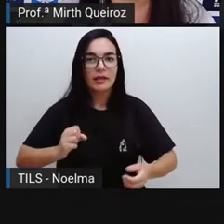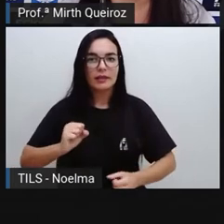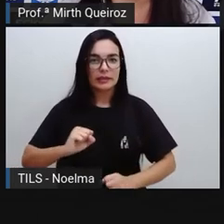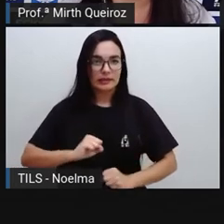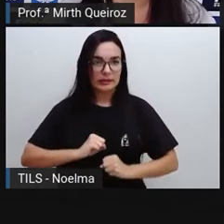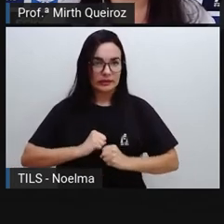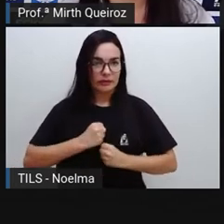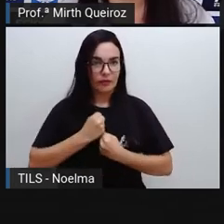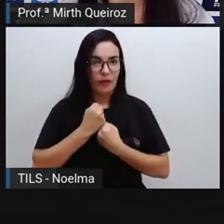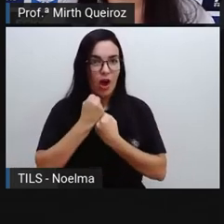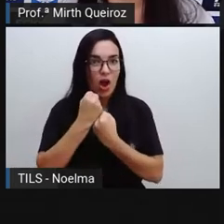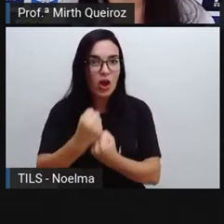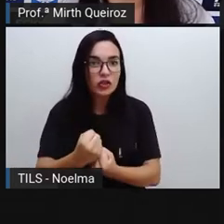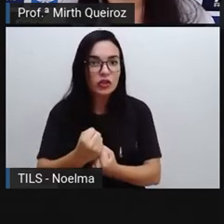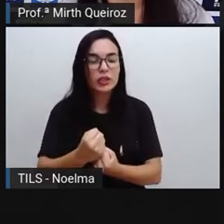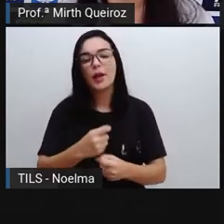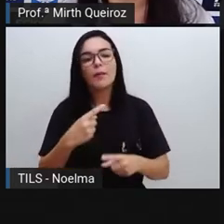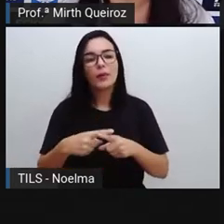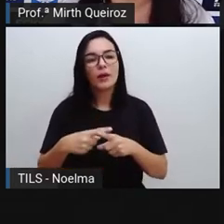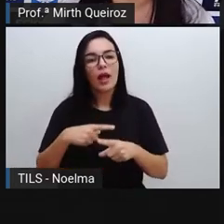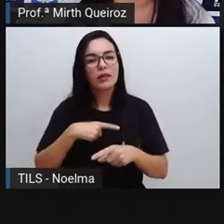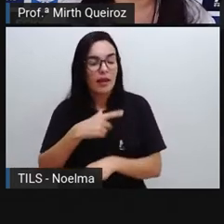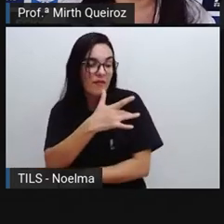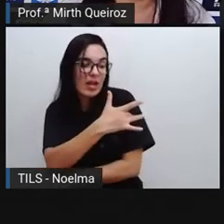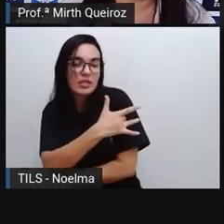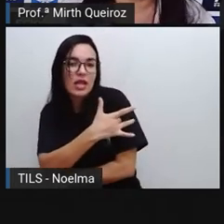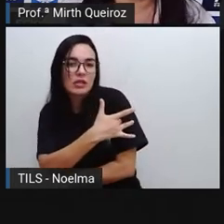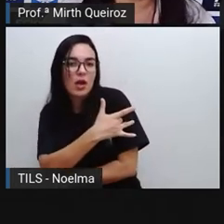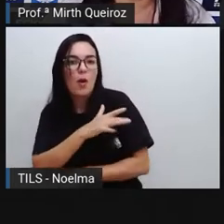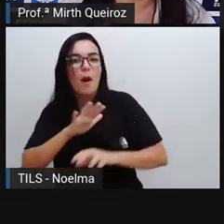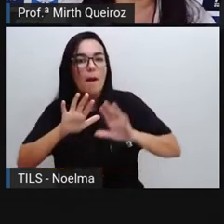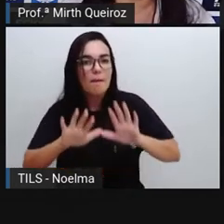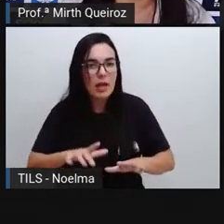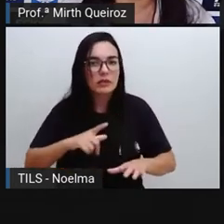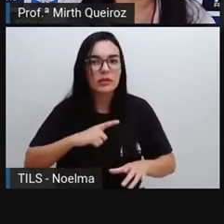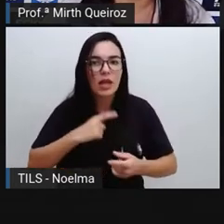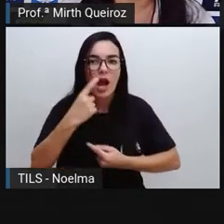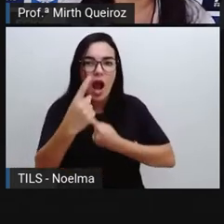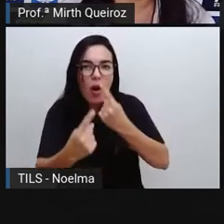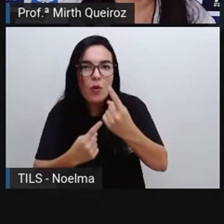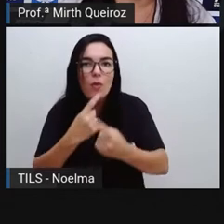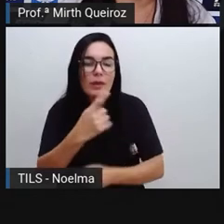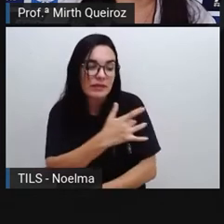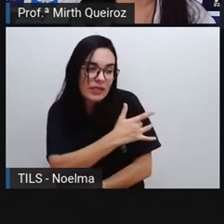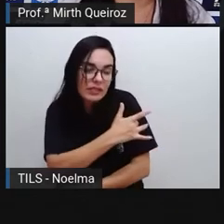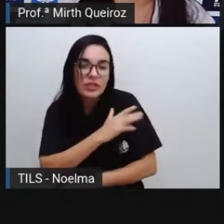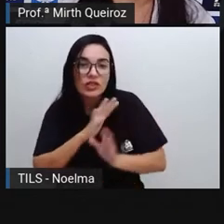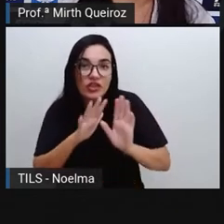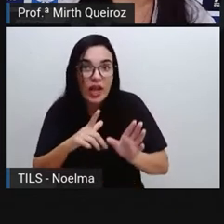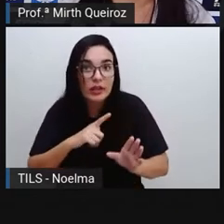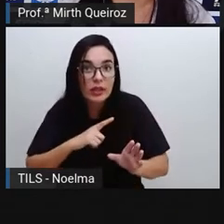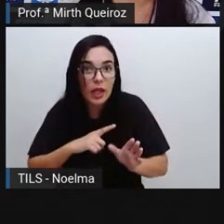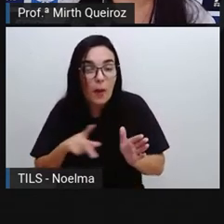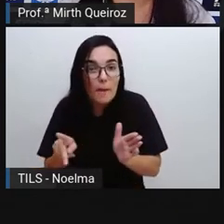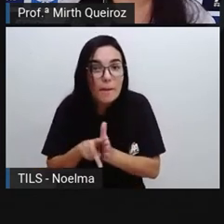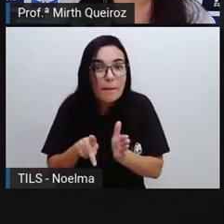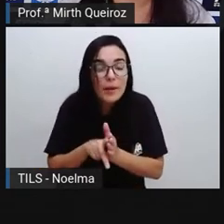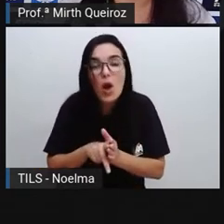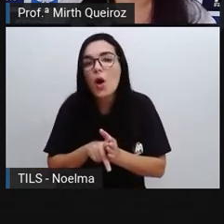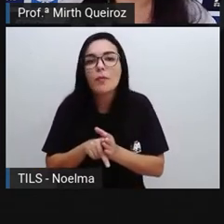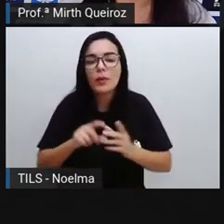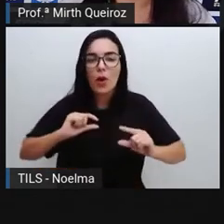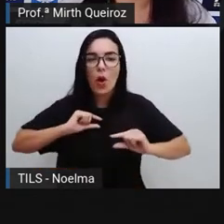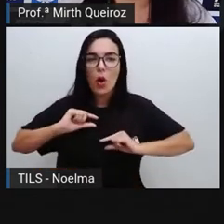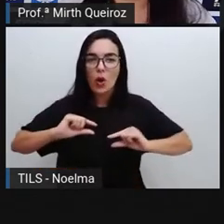por toxinas desse micro-organismo. Mas ainda há vacinas que são produzidas por micro